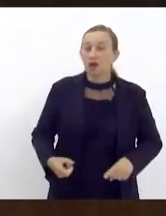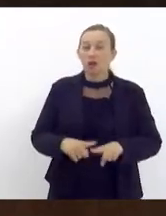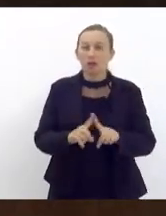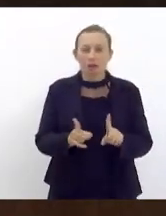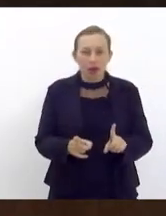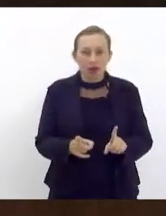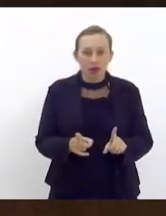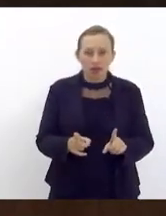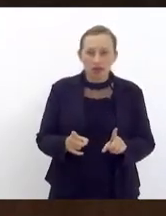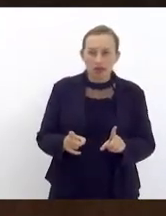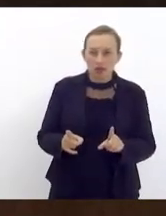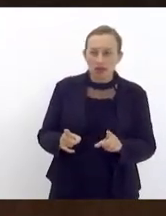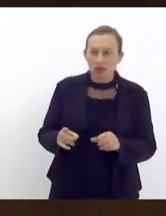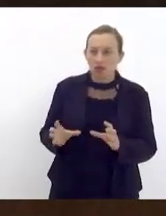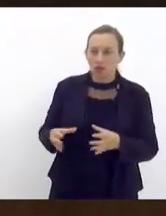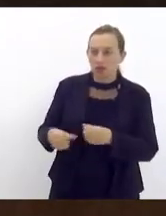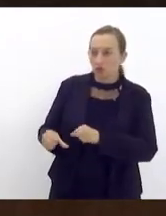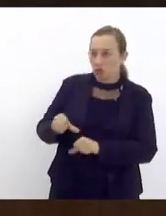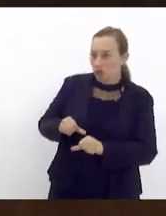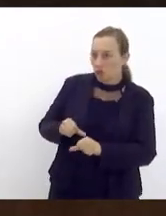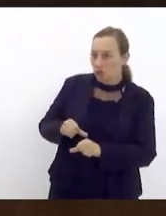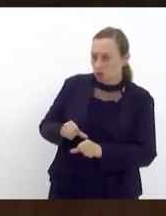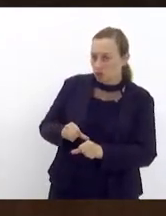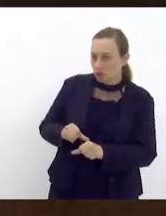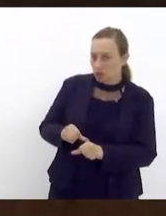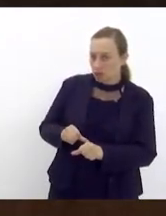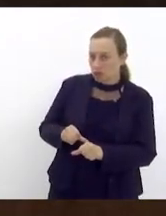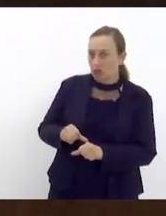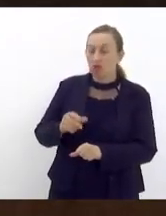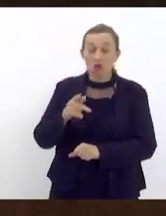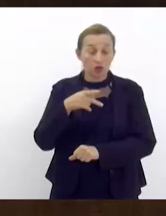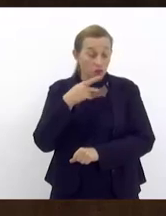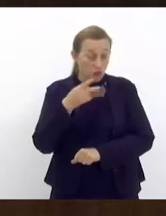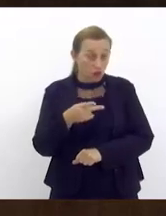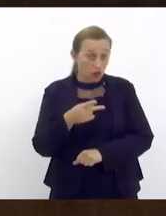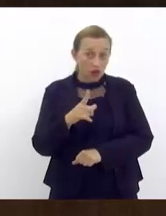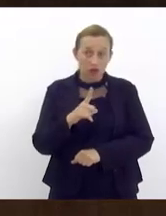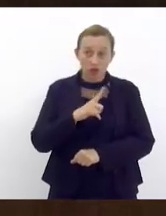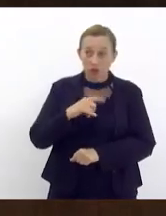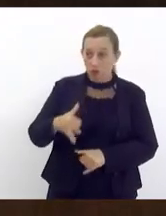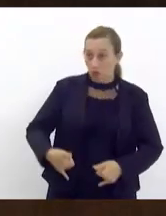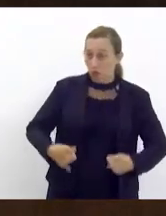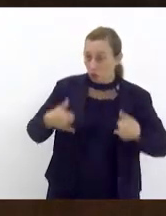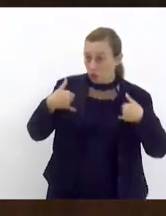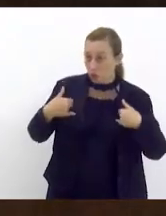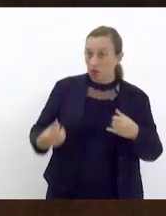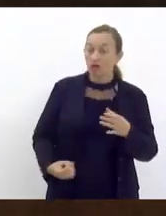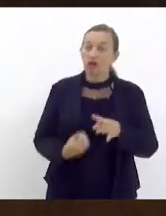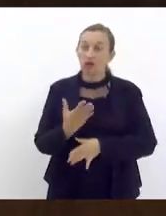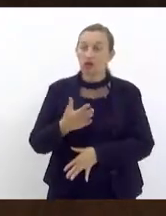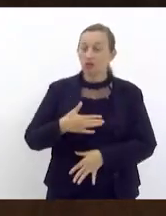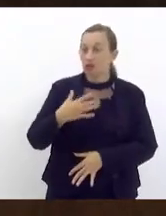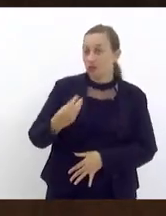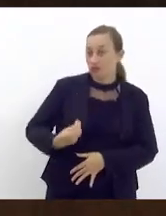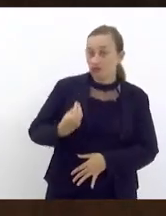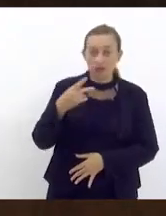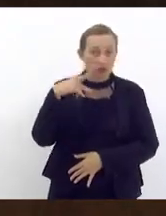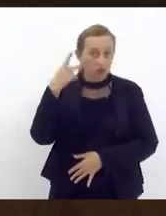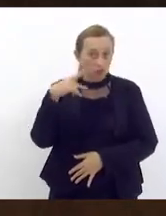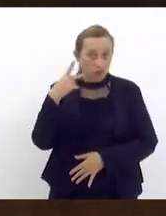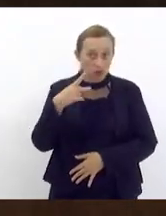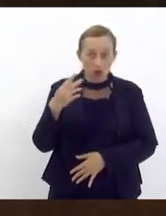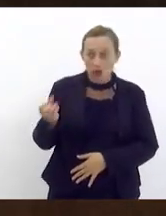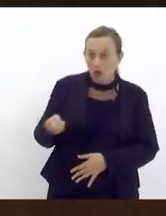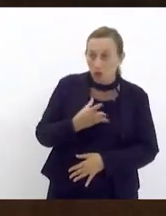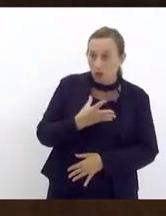oposição ela não é inconsequente nem rasteira a oposição que eu faço que eu tenho orgulho de ter construído na minha vida pública ainda que recente